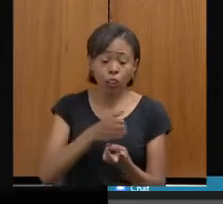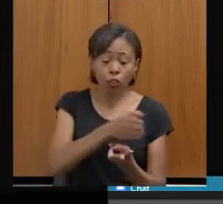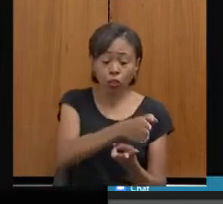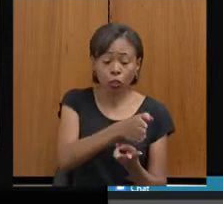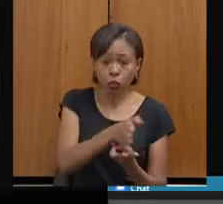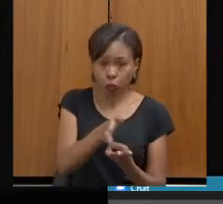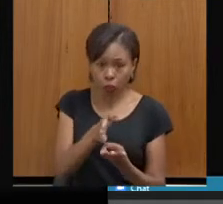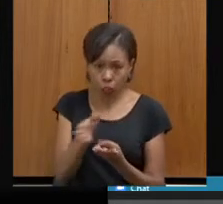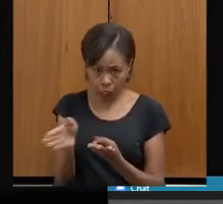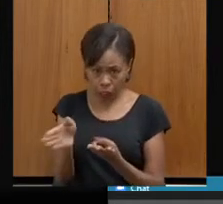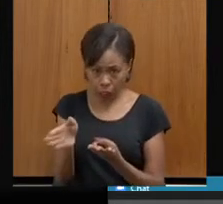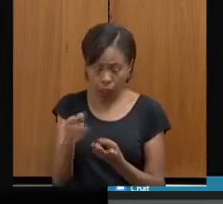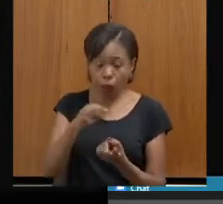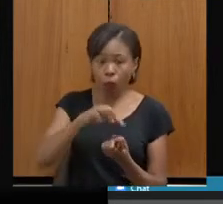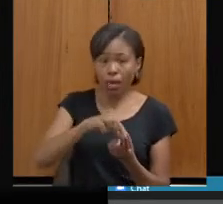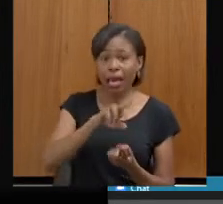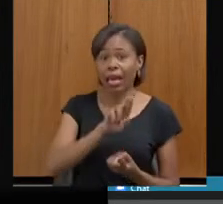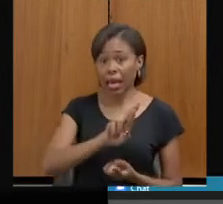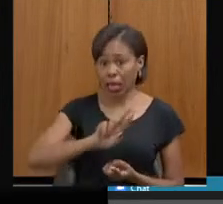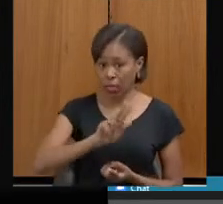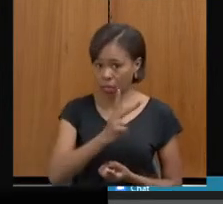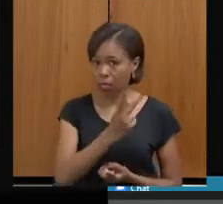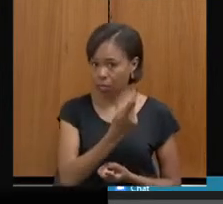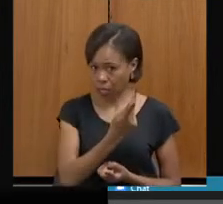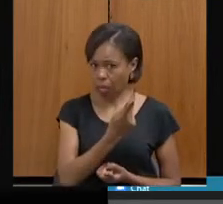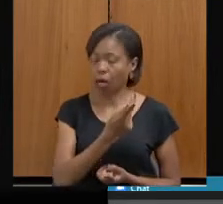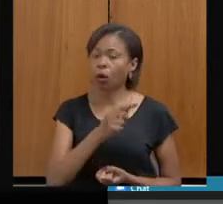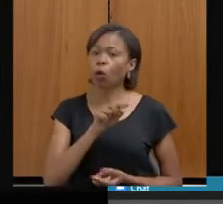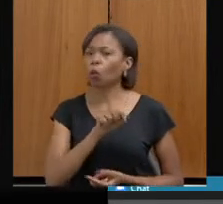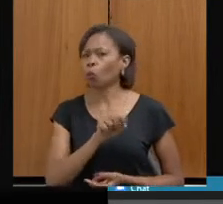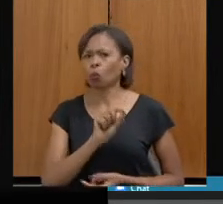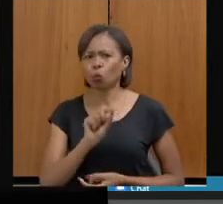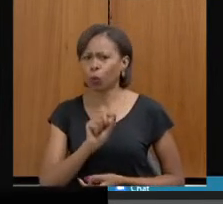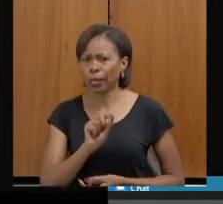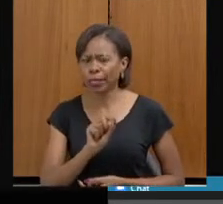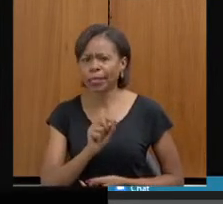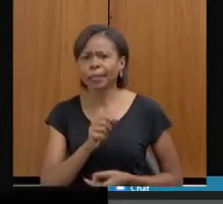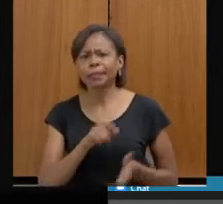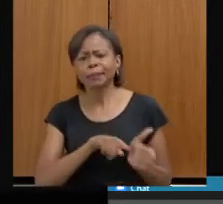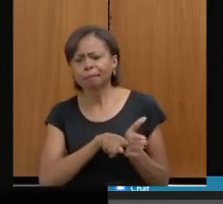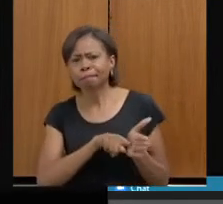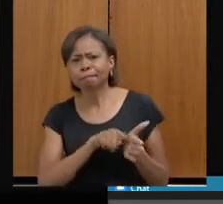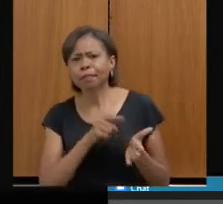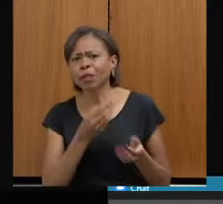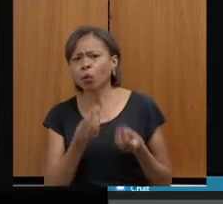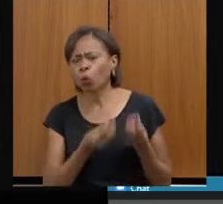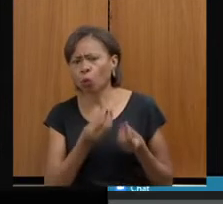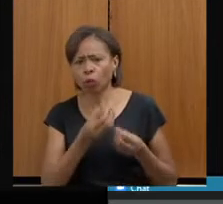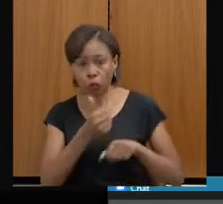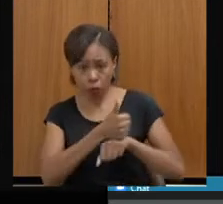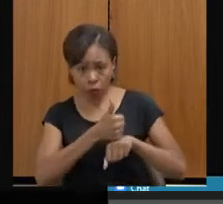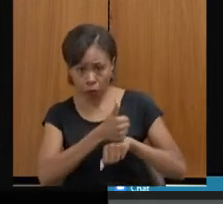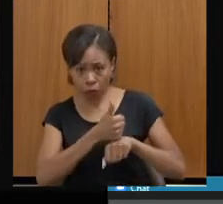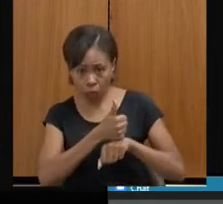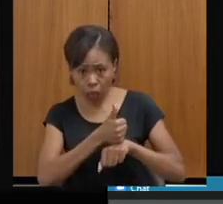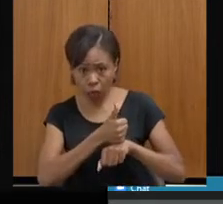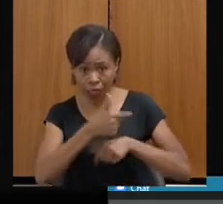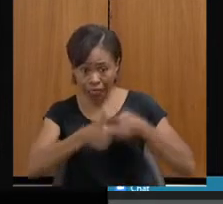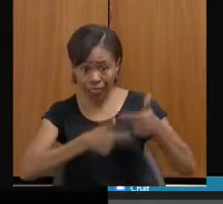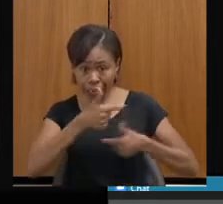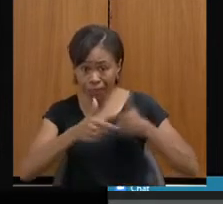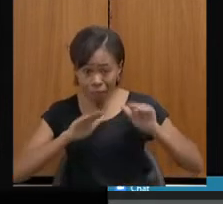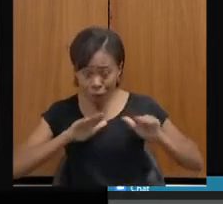Primeiro eixo, o eixo dos recursos humanos, ou seja, a gente queria saber, há atuação exclusiva de servidores para essa